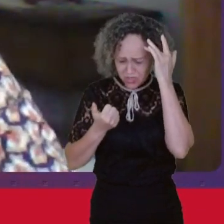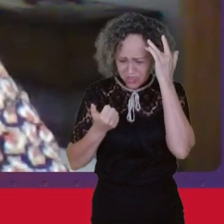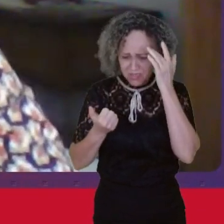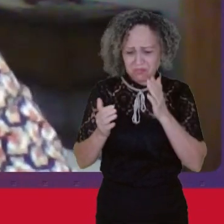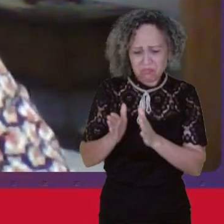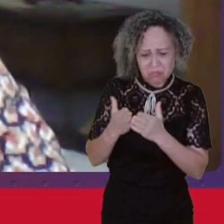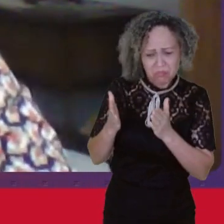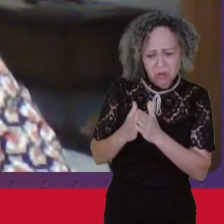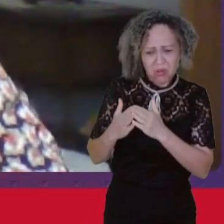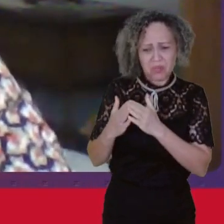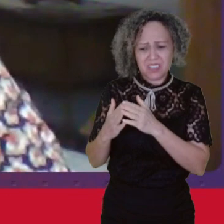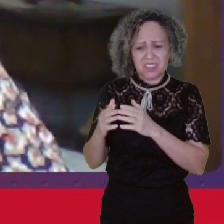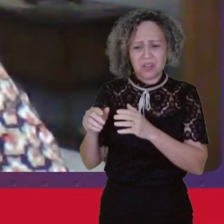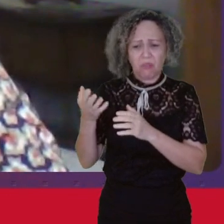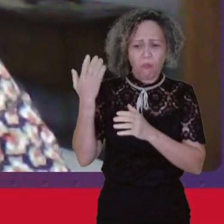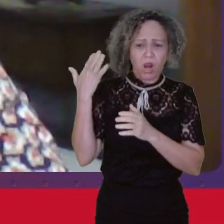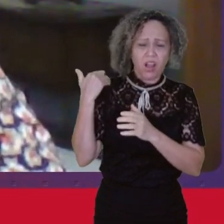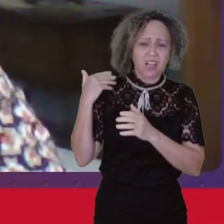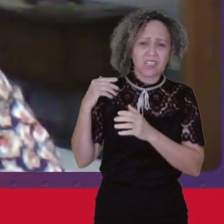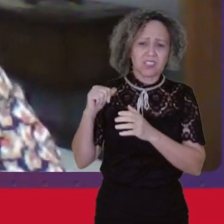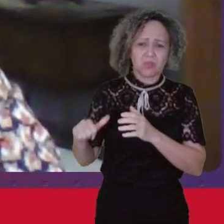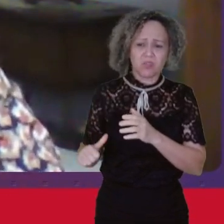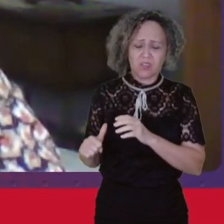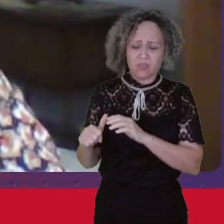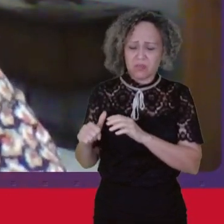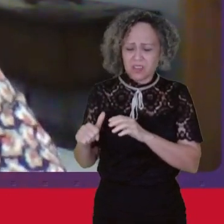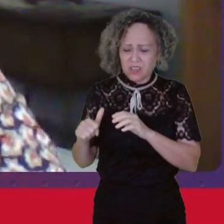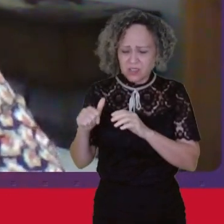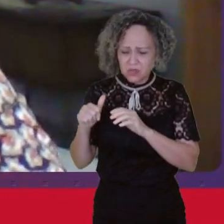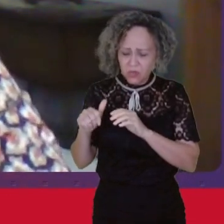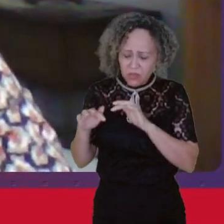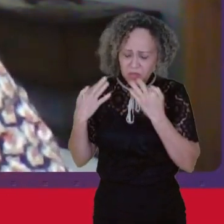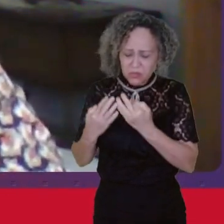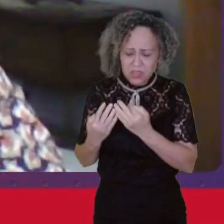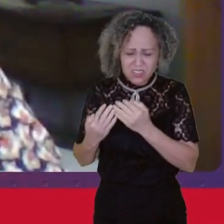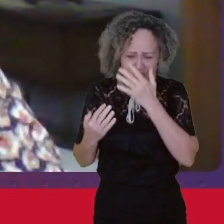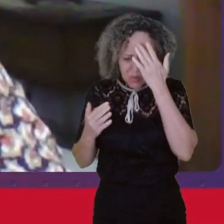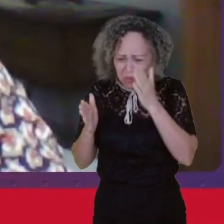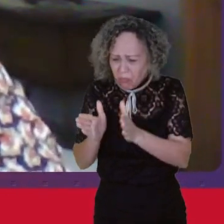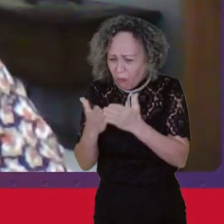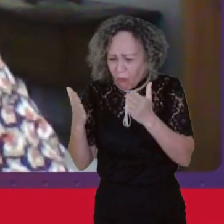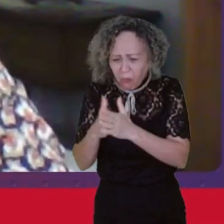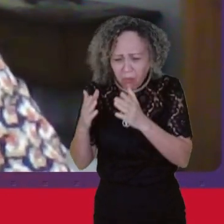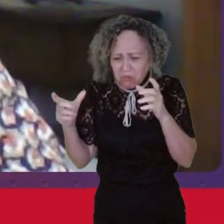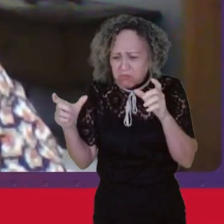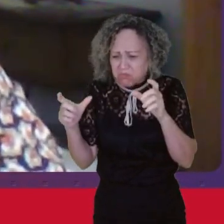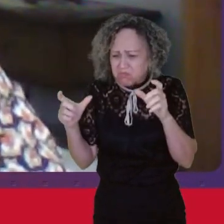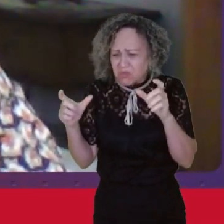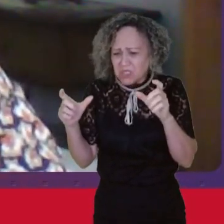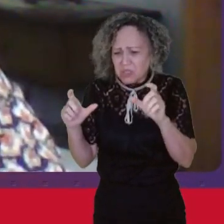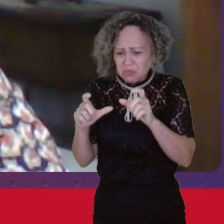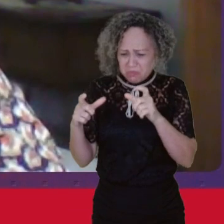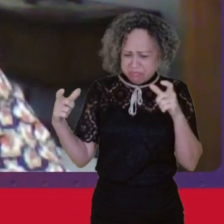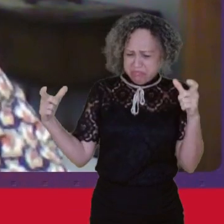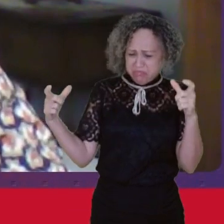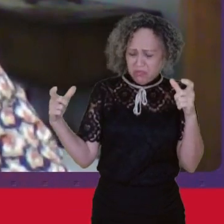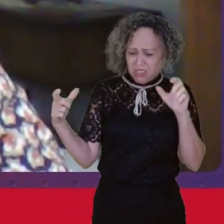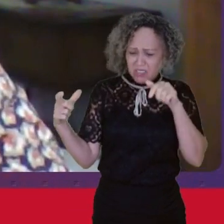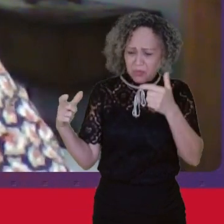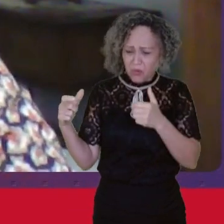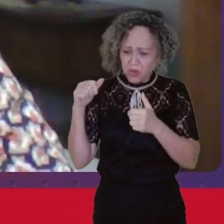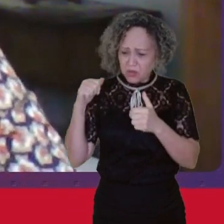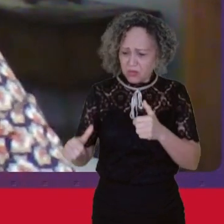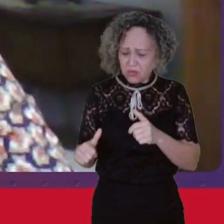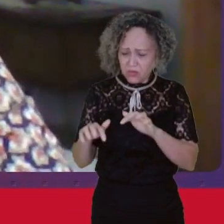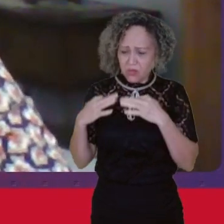significativa Entre 2013 e 2014 As políticas que contribuíram Por